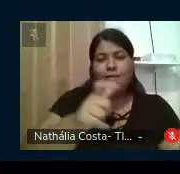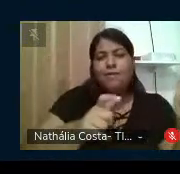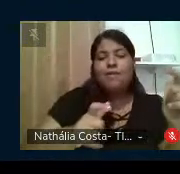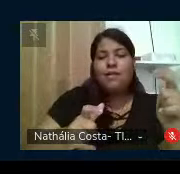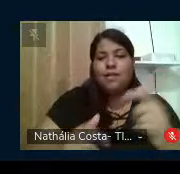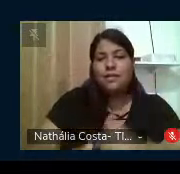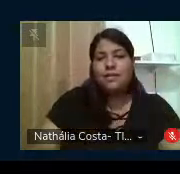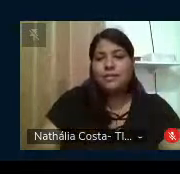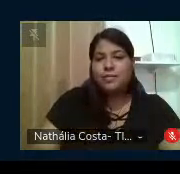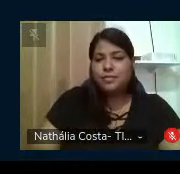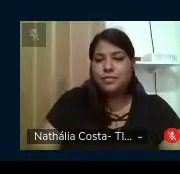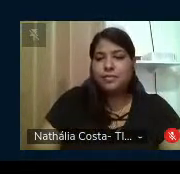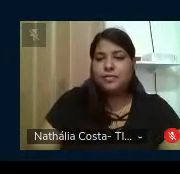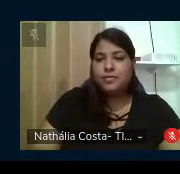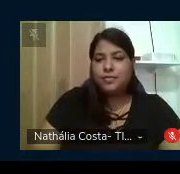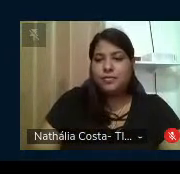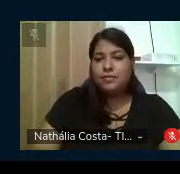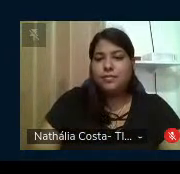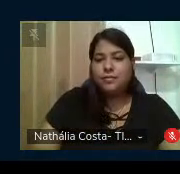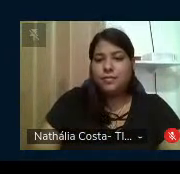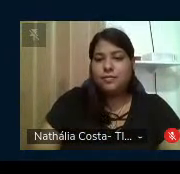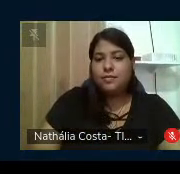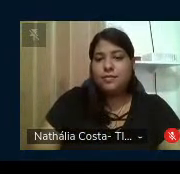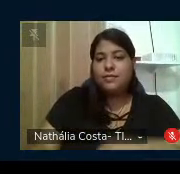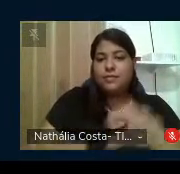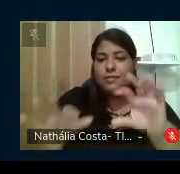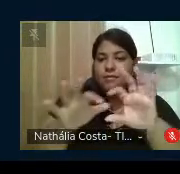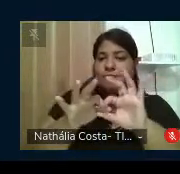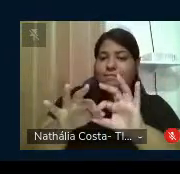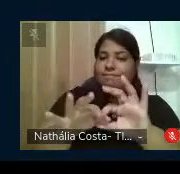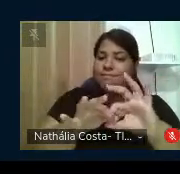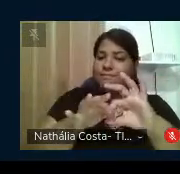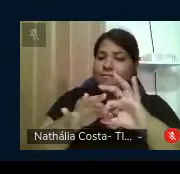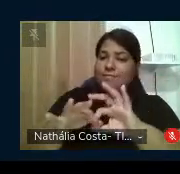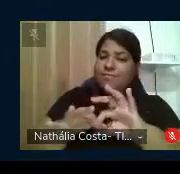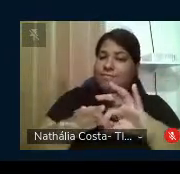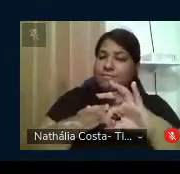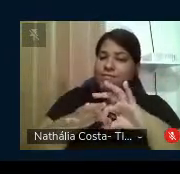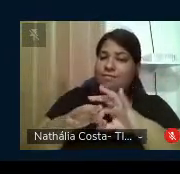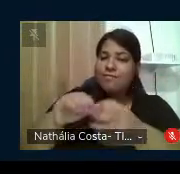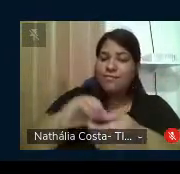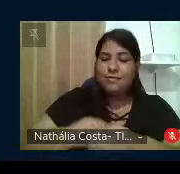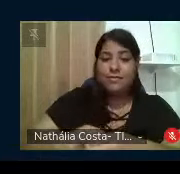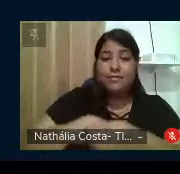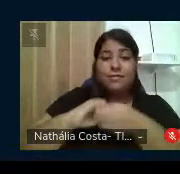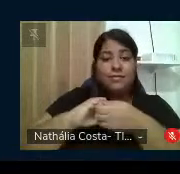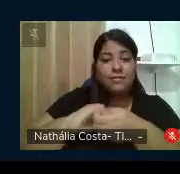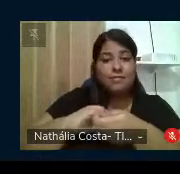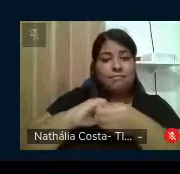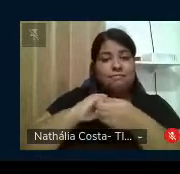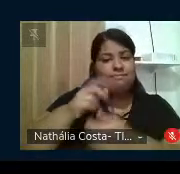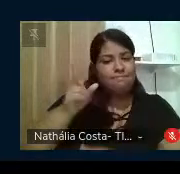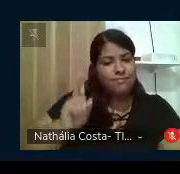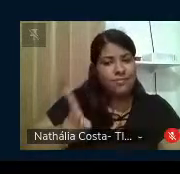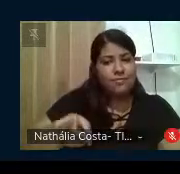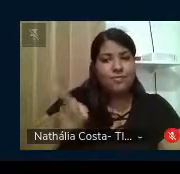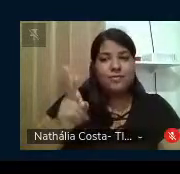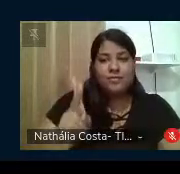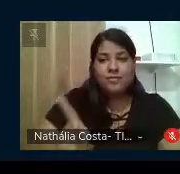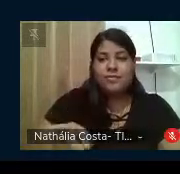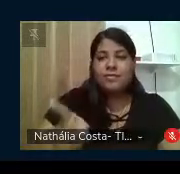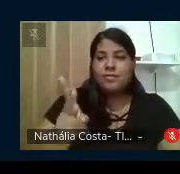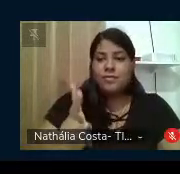sai em todo lugar Uma onda desvai, vai Outra onda desvai,